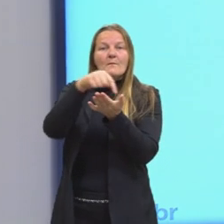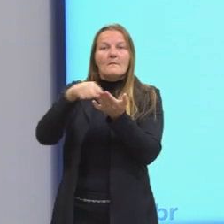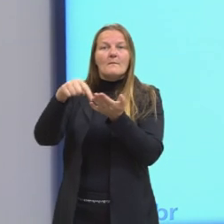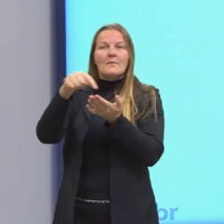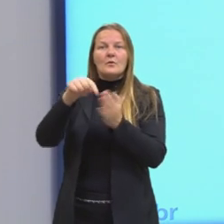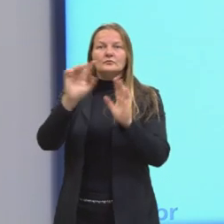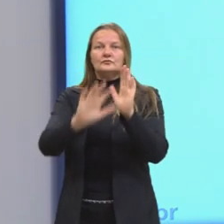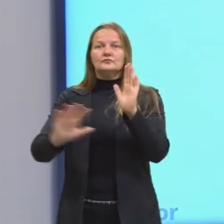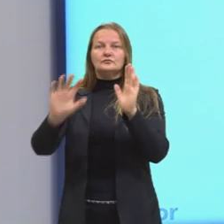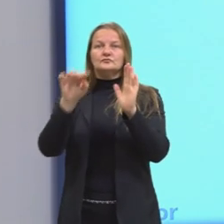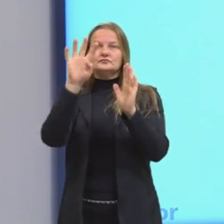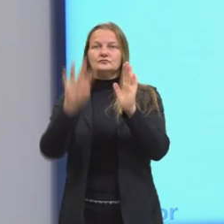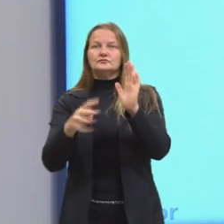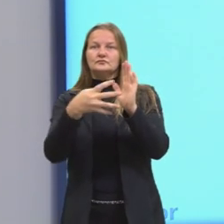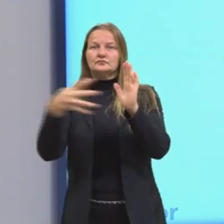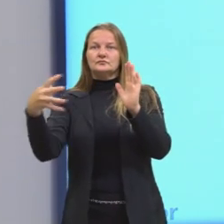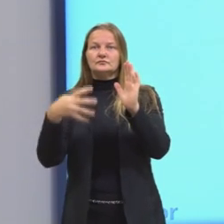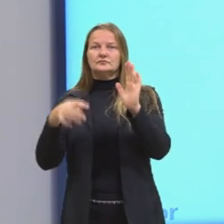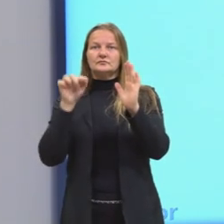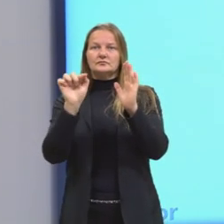no nosso plano cartesiano.